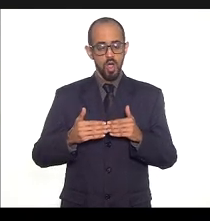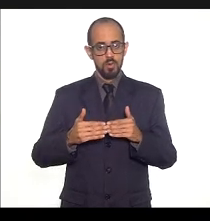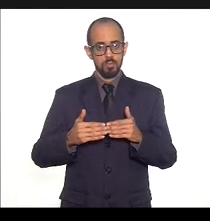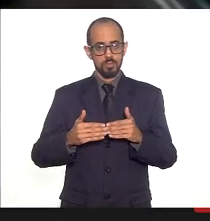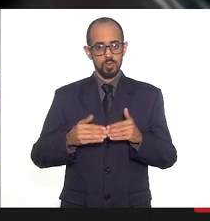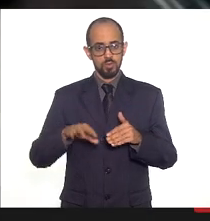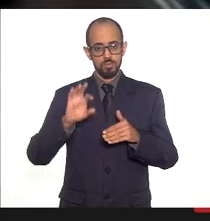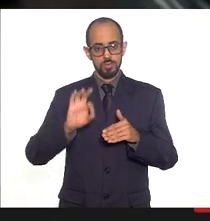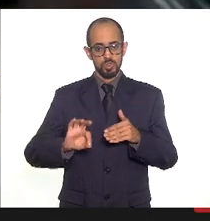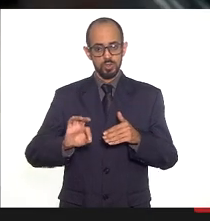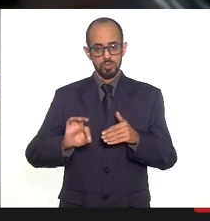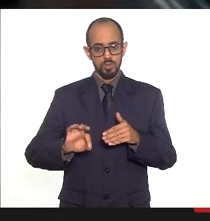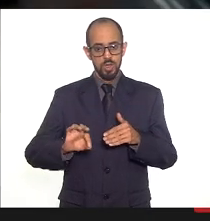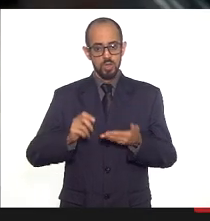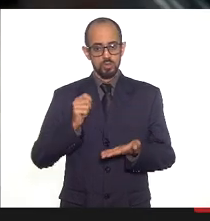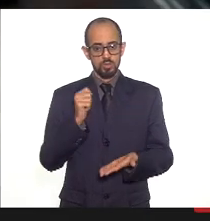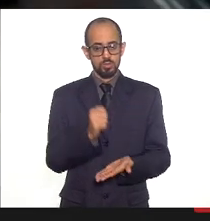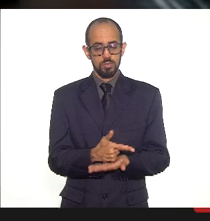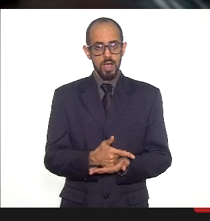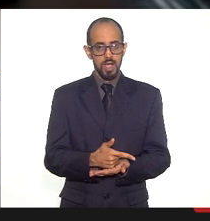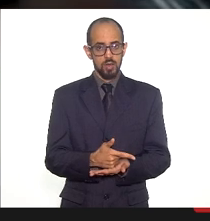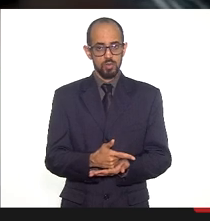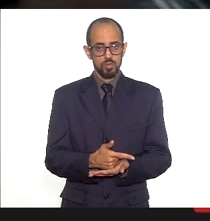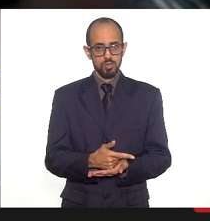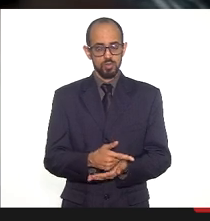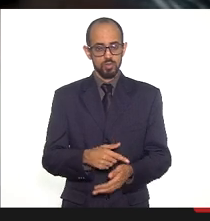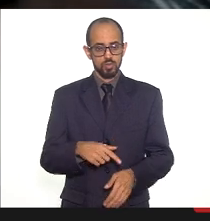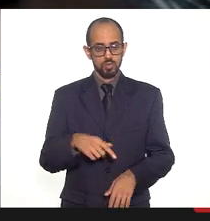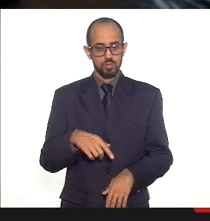porcentagem das despesas pagas por ação do PPA